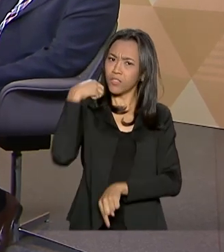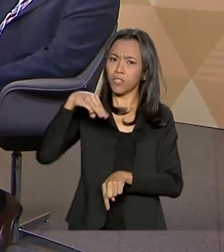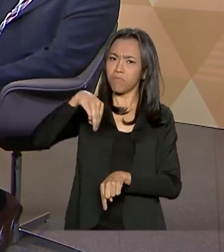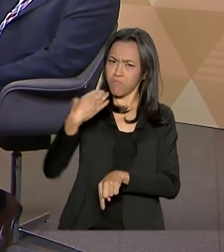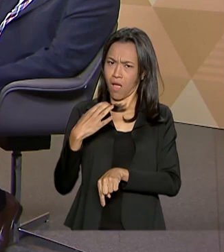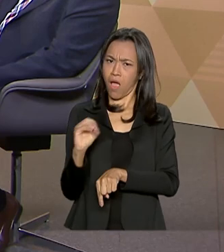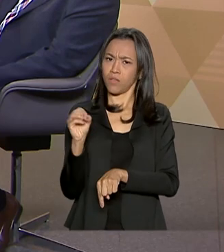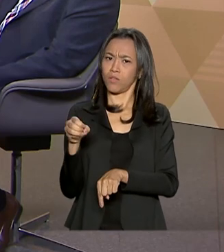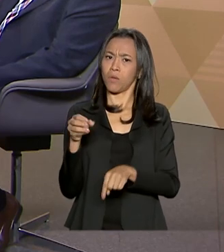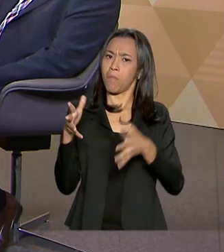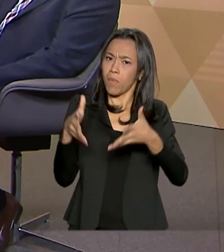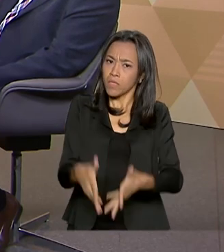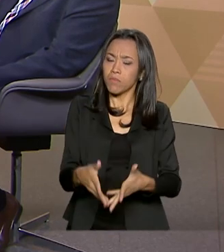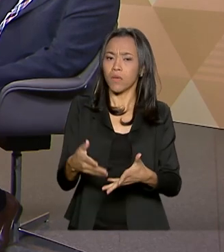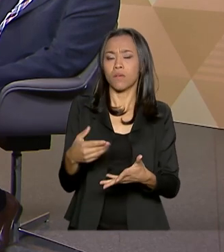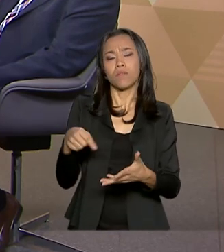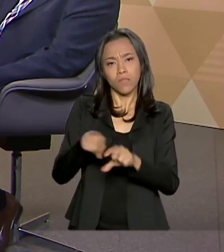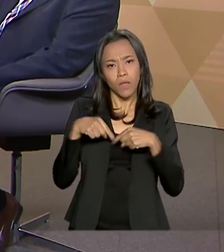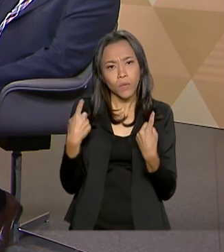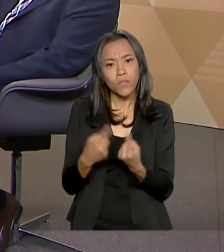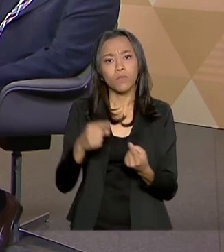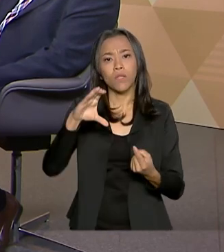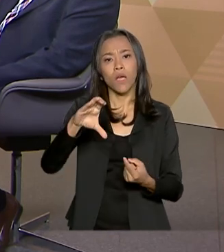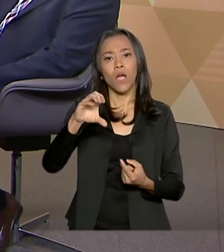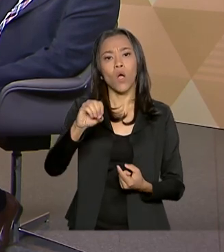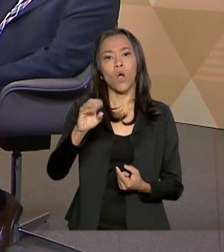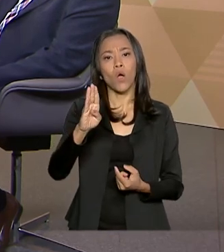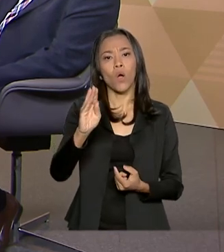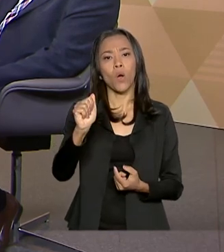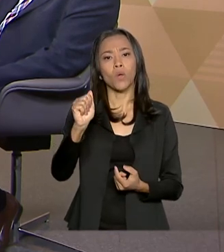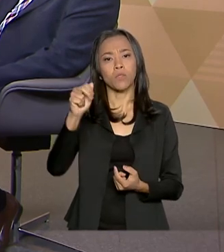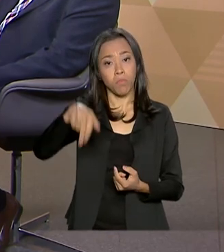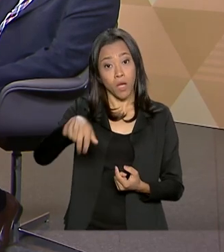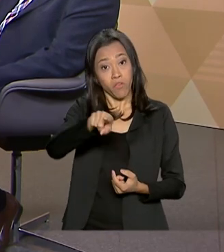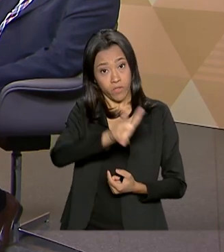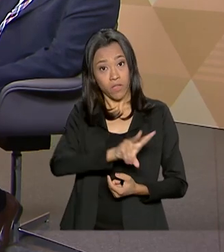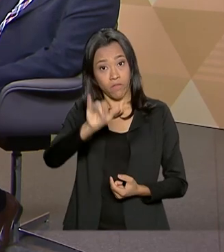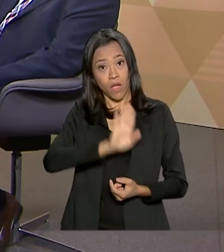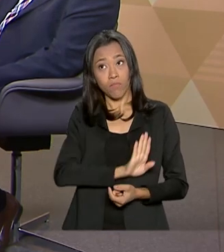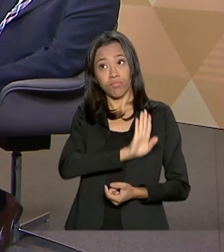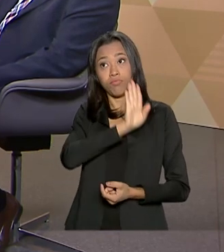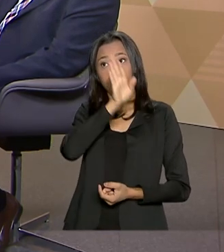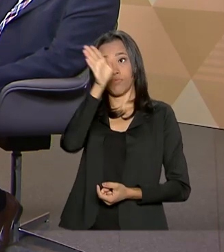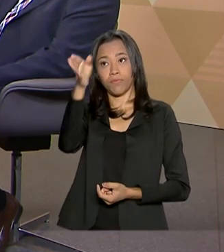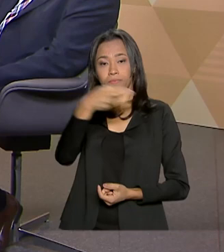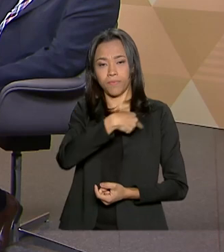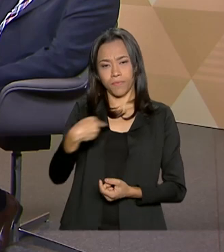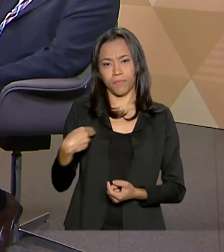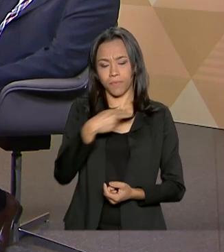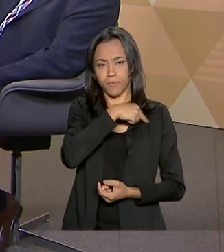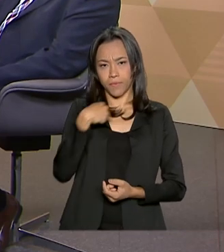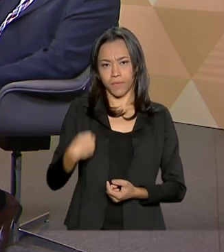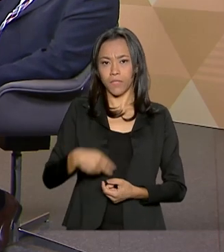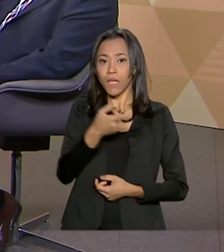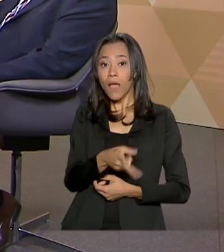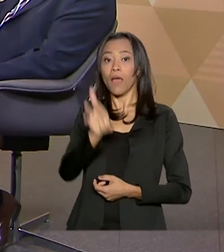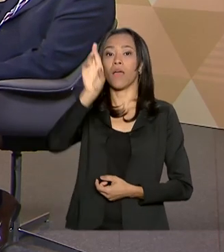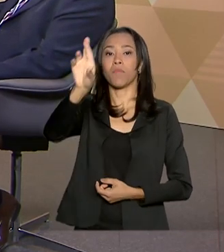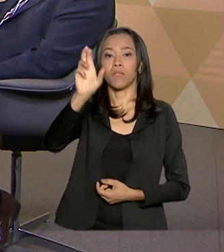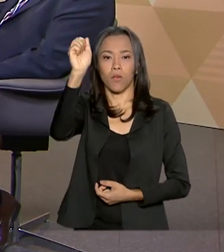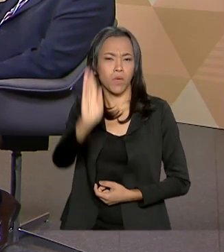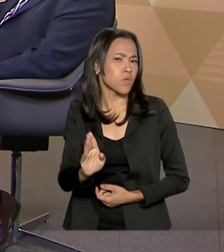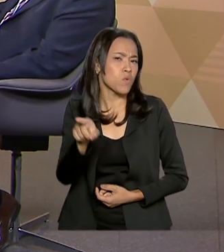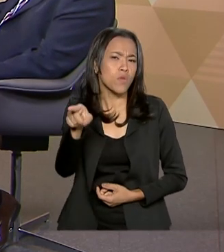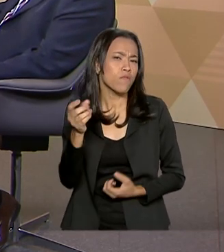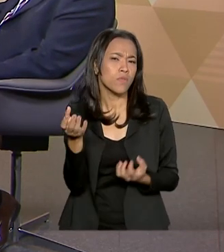COSBAN, e agora, neste mês de maio, o senhor vai representar o Brasil lá na China. Quais são as expectativas em